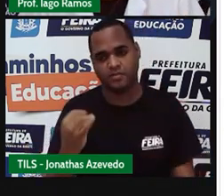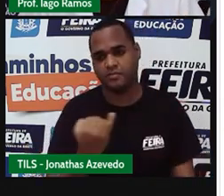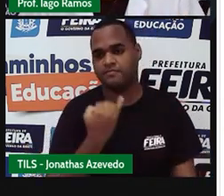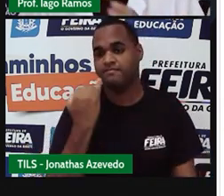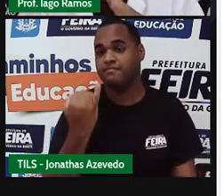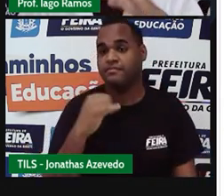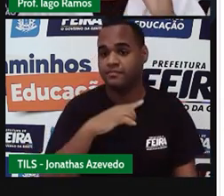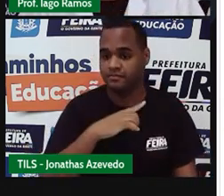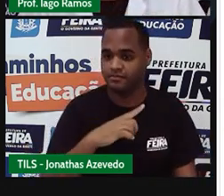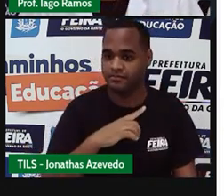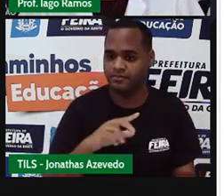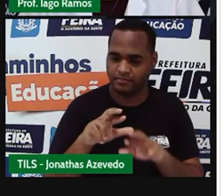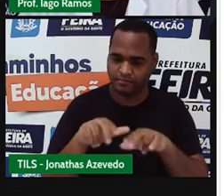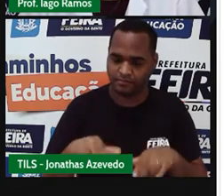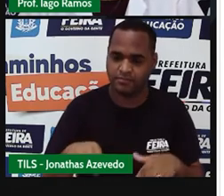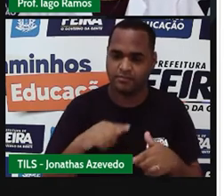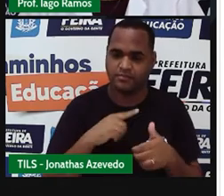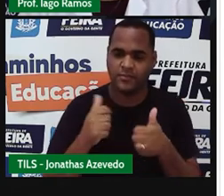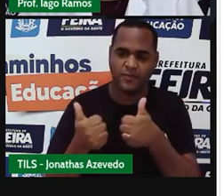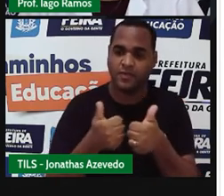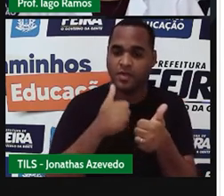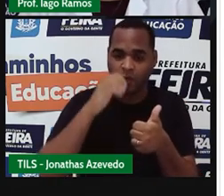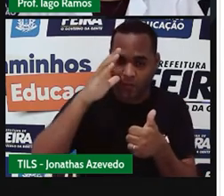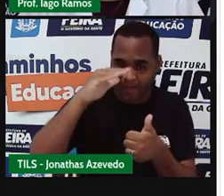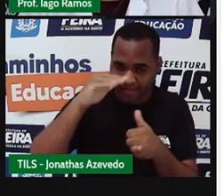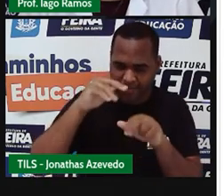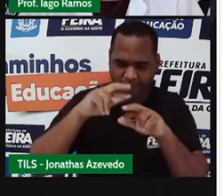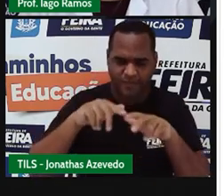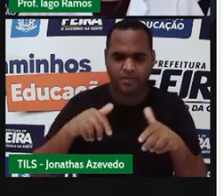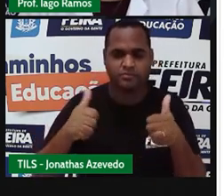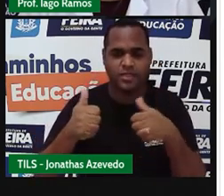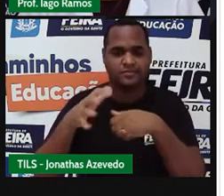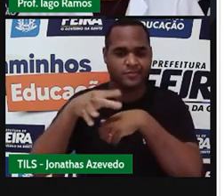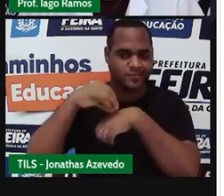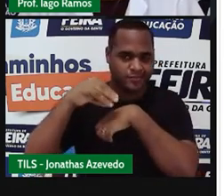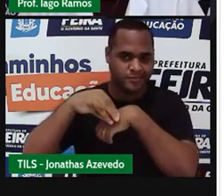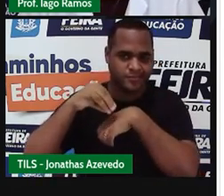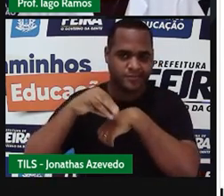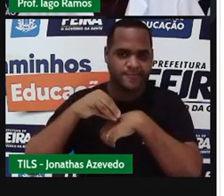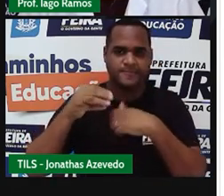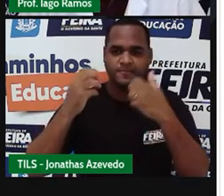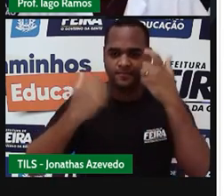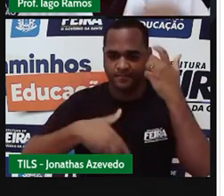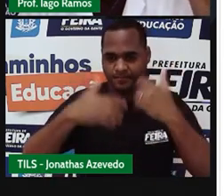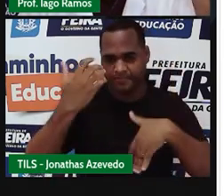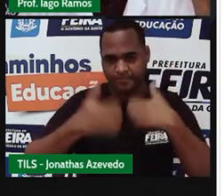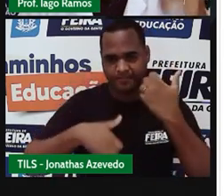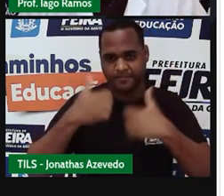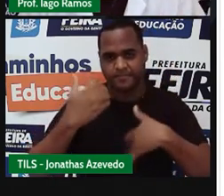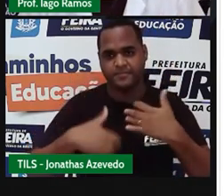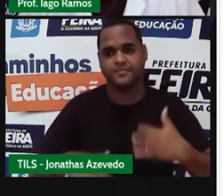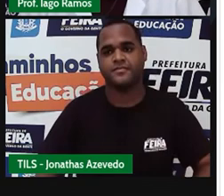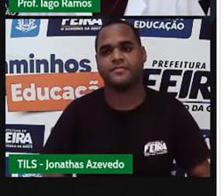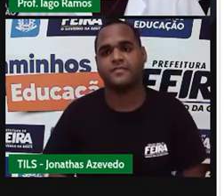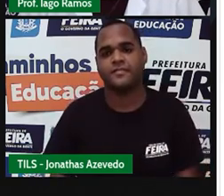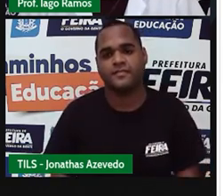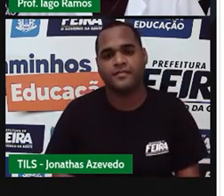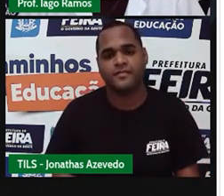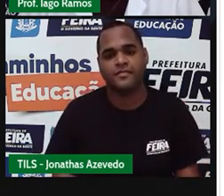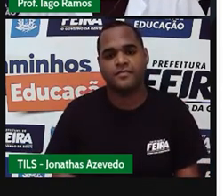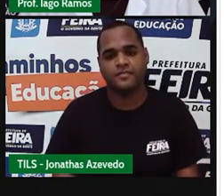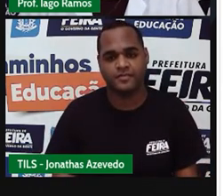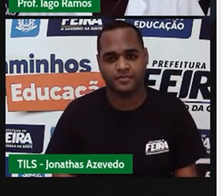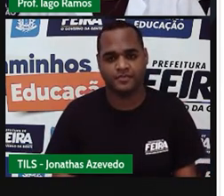Essas aí foram algumas curiosidades, minhas que eu trouxe pra você nessa aula, tá? Mas existem outras tantas